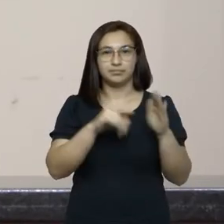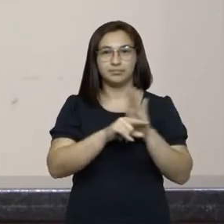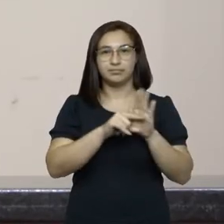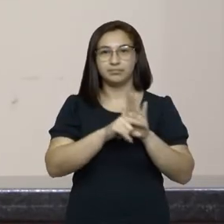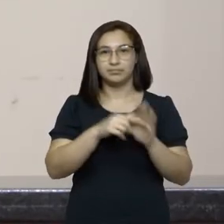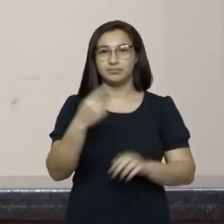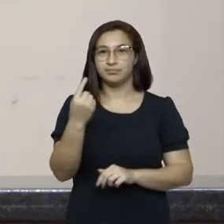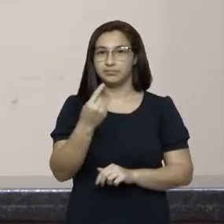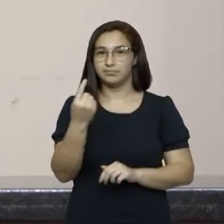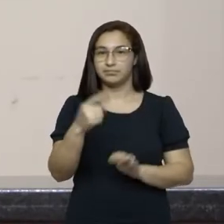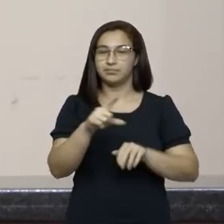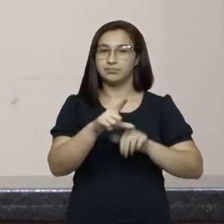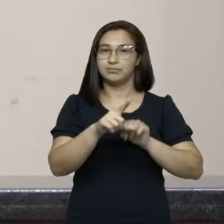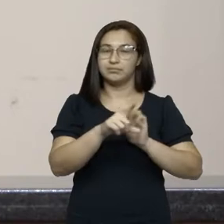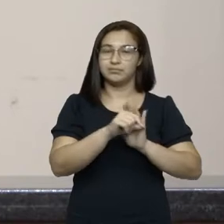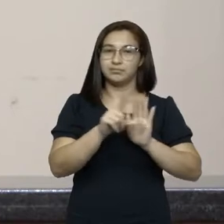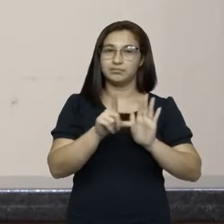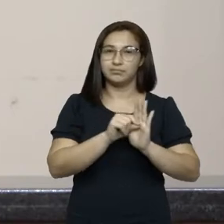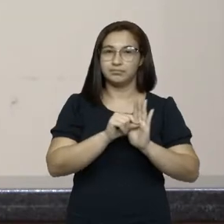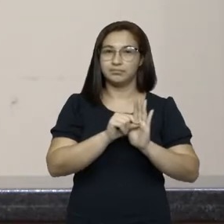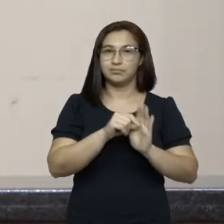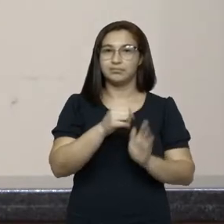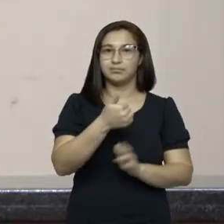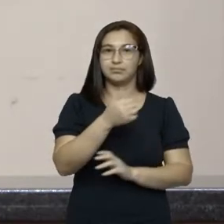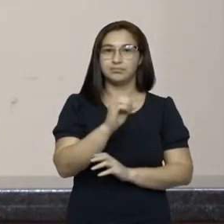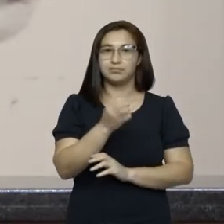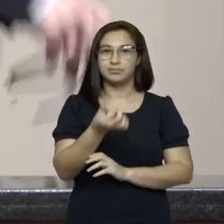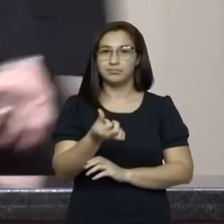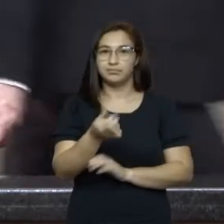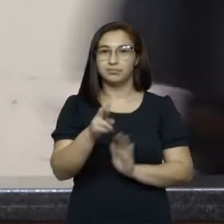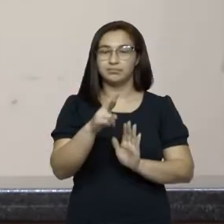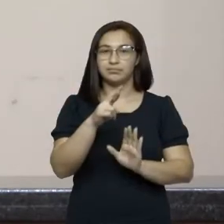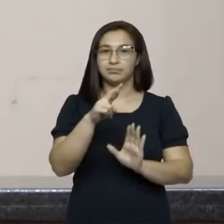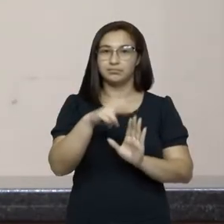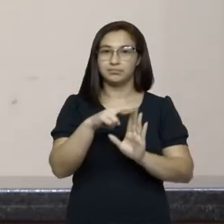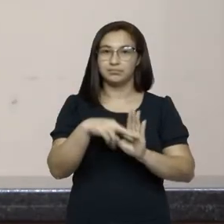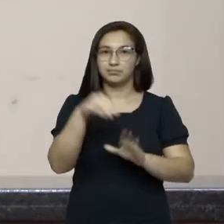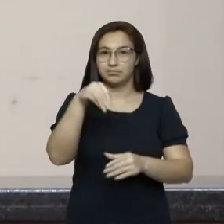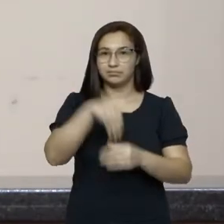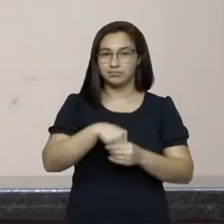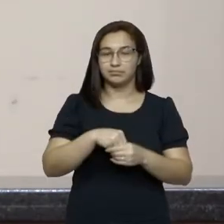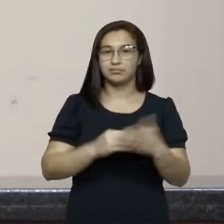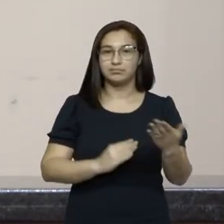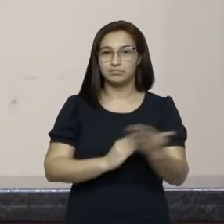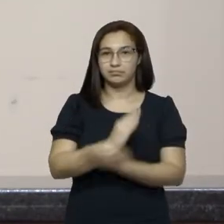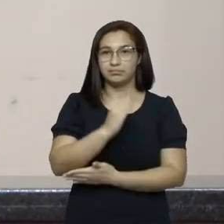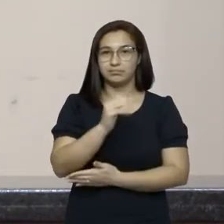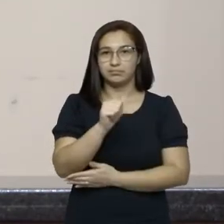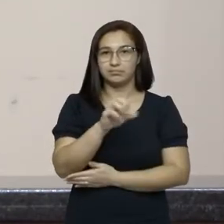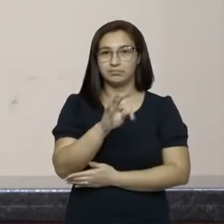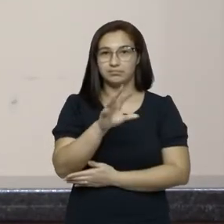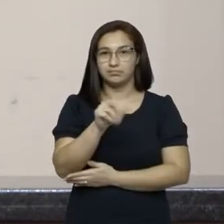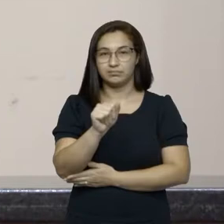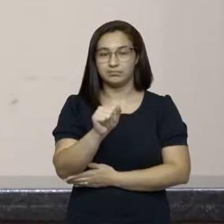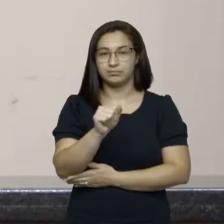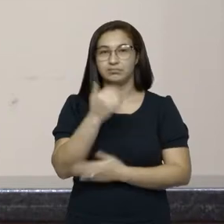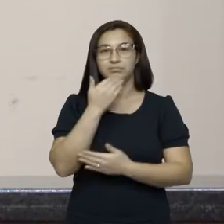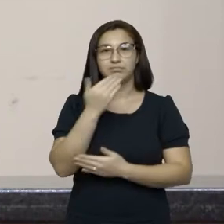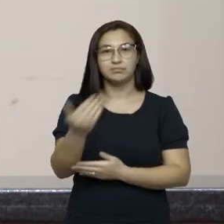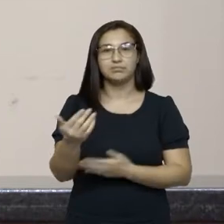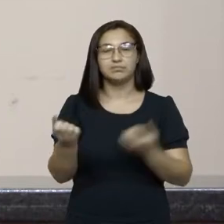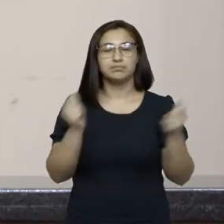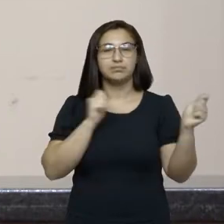do artigo 106 do Regimento Interno, do ATA por aprovado. Solicito a